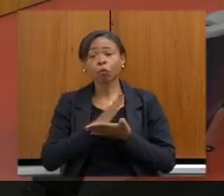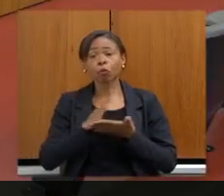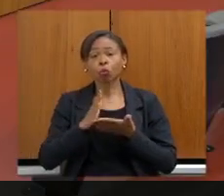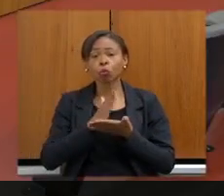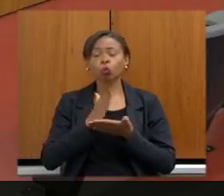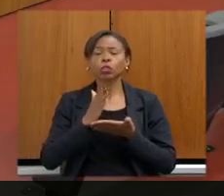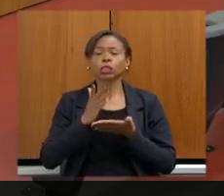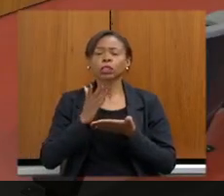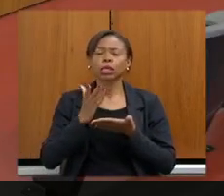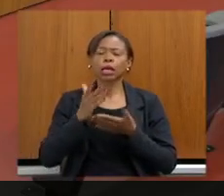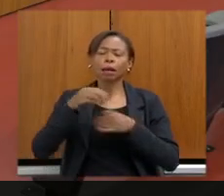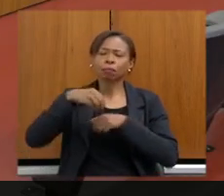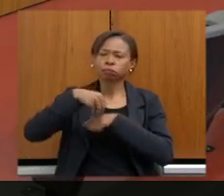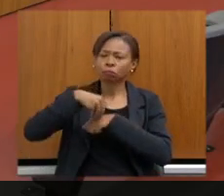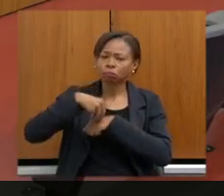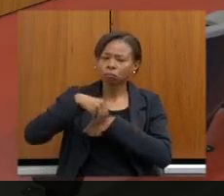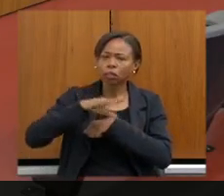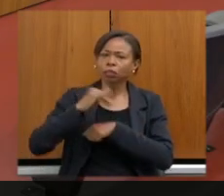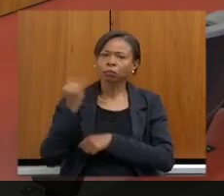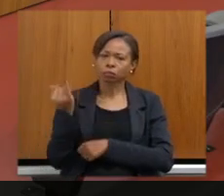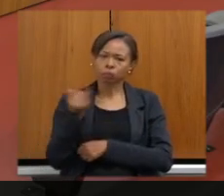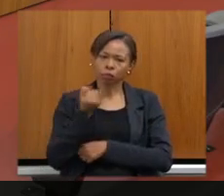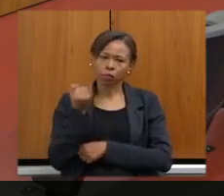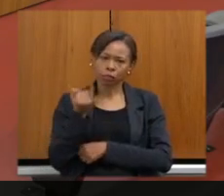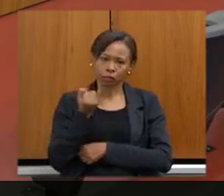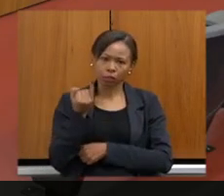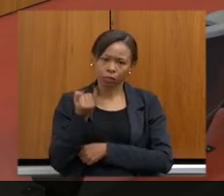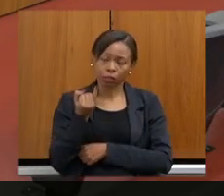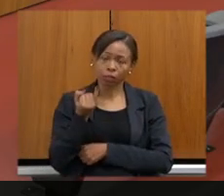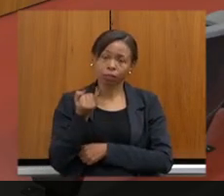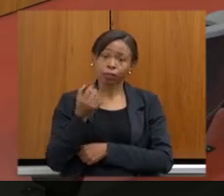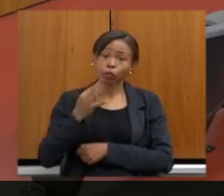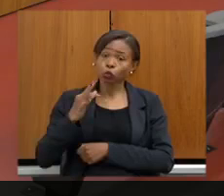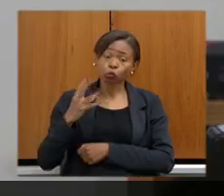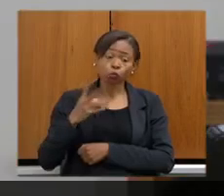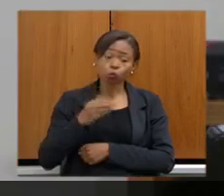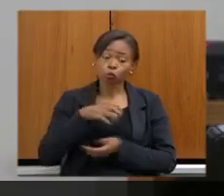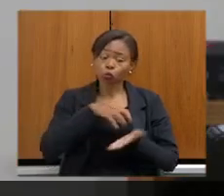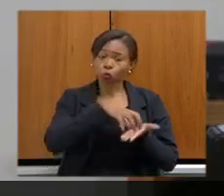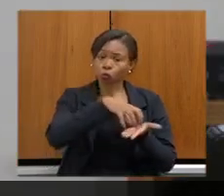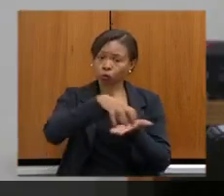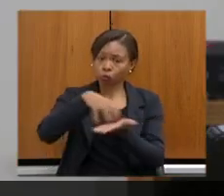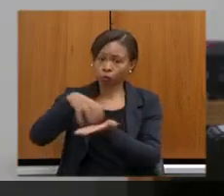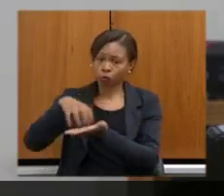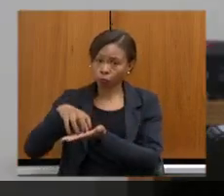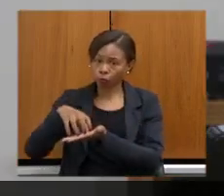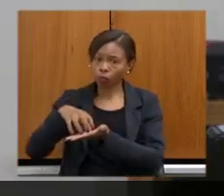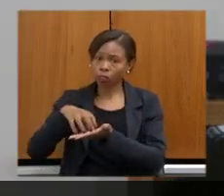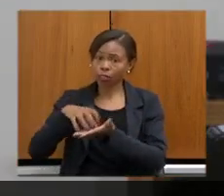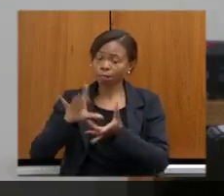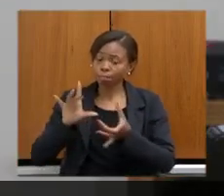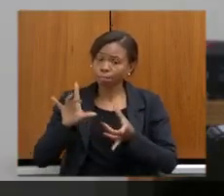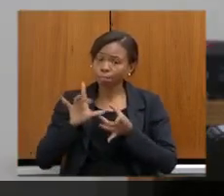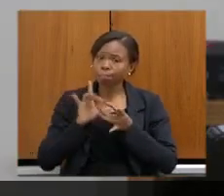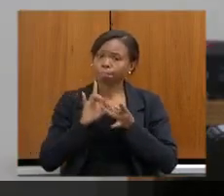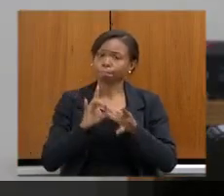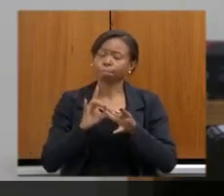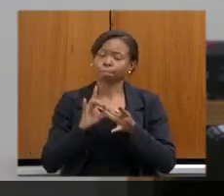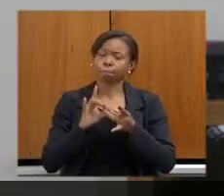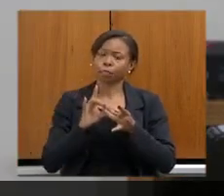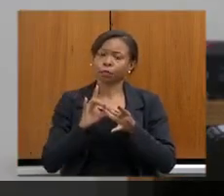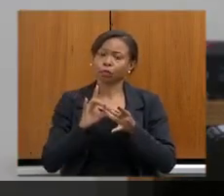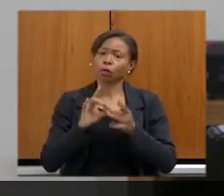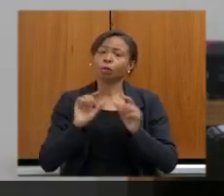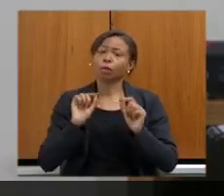importantes. Uma aproximação maior de todos os setores na busca desse